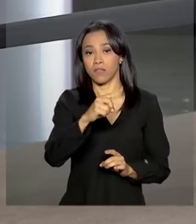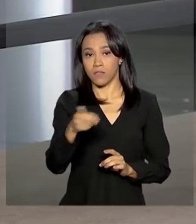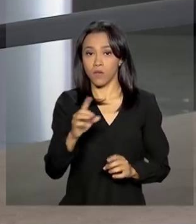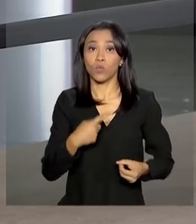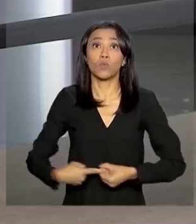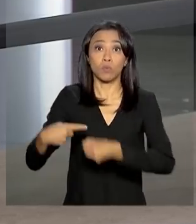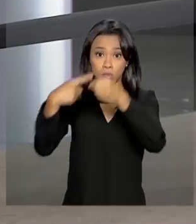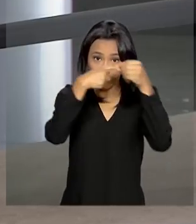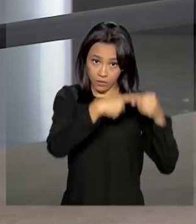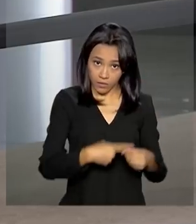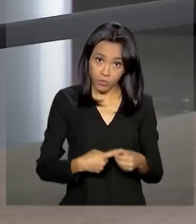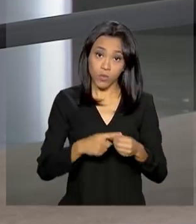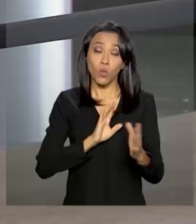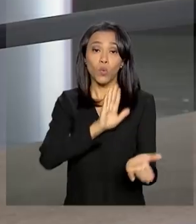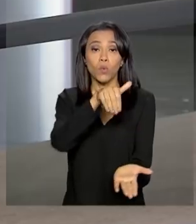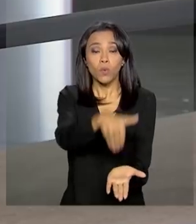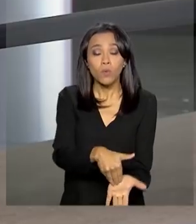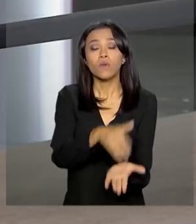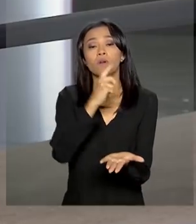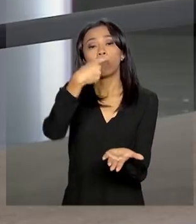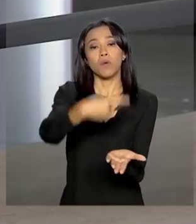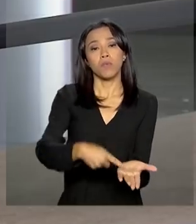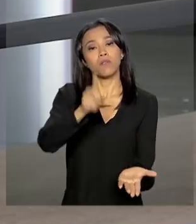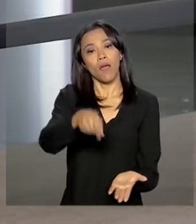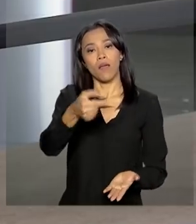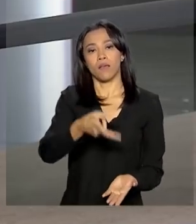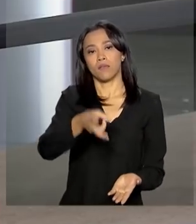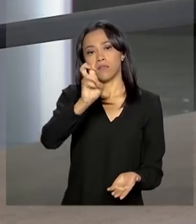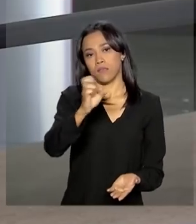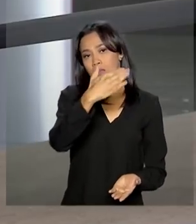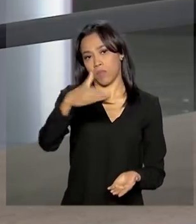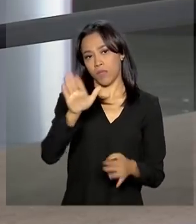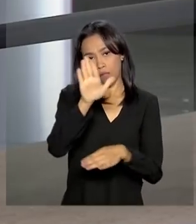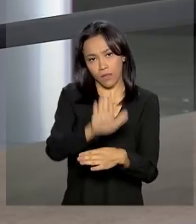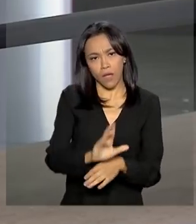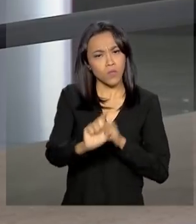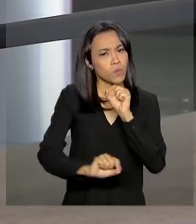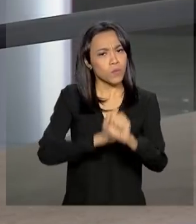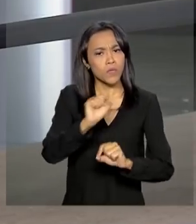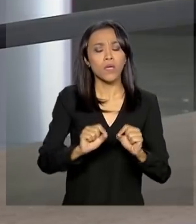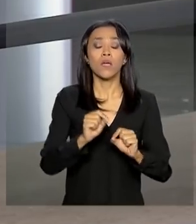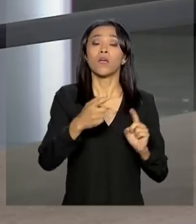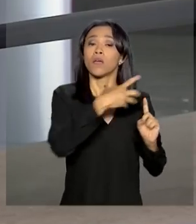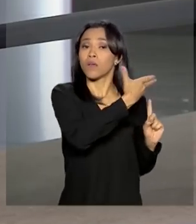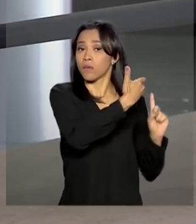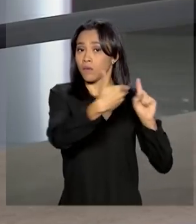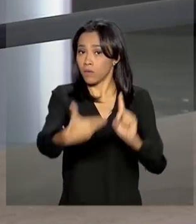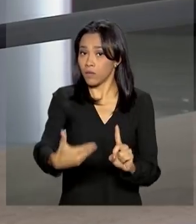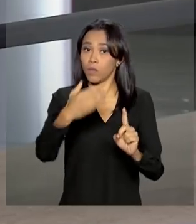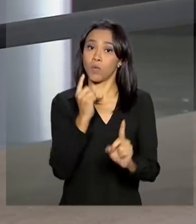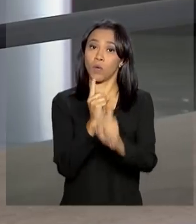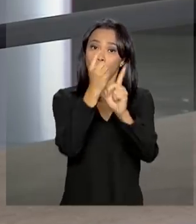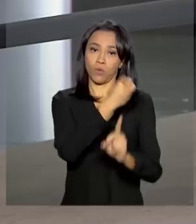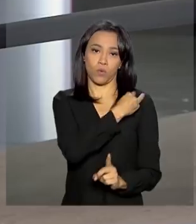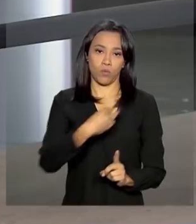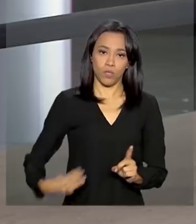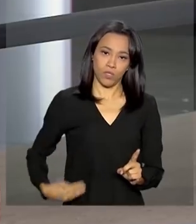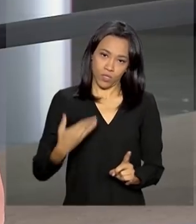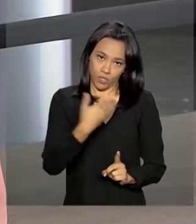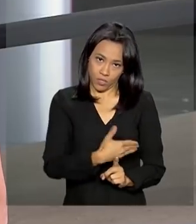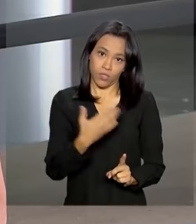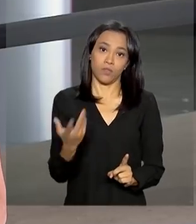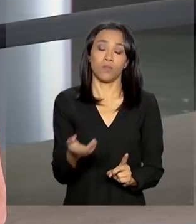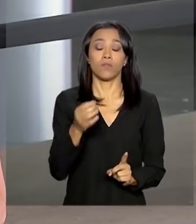O último compromisso desta segunda-feira é às cinco e meia da tarde, um encontro com o ministro da Cidadania, Osmar Terra.